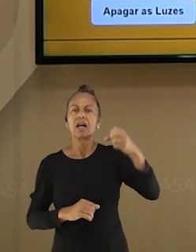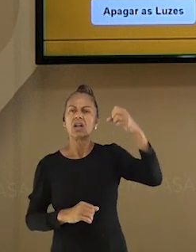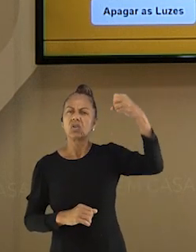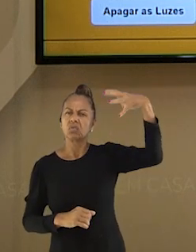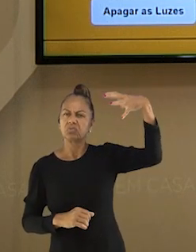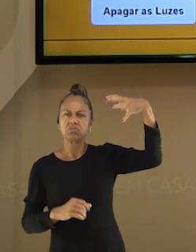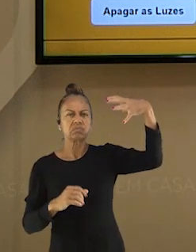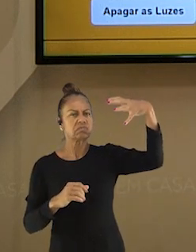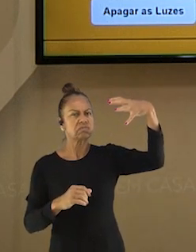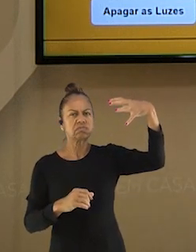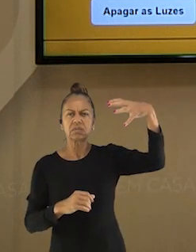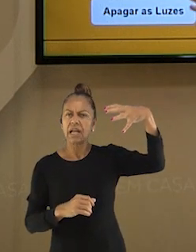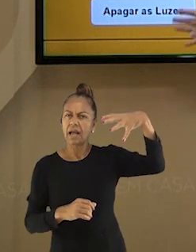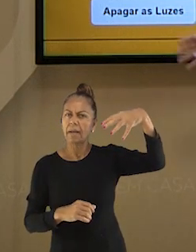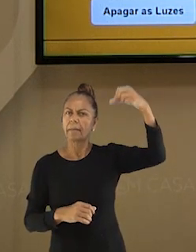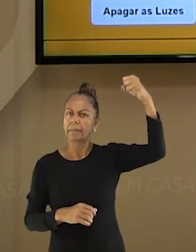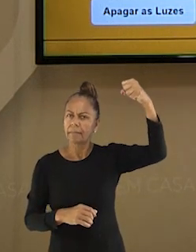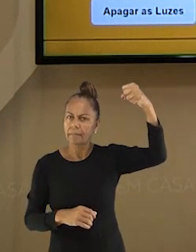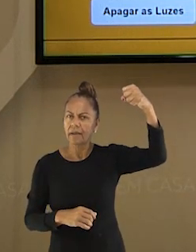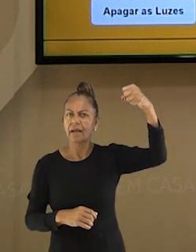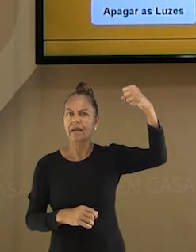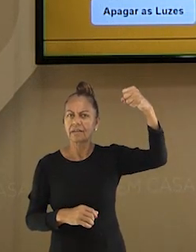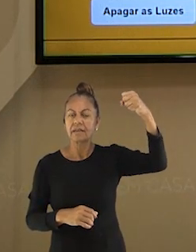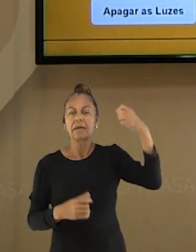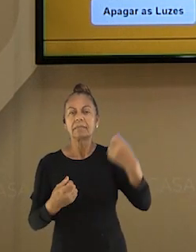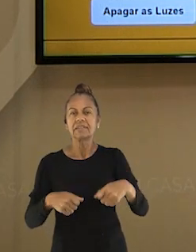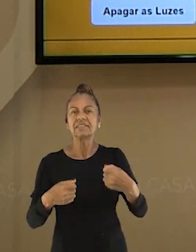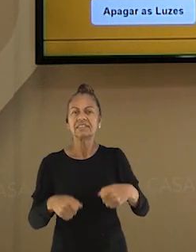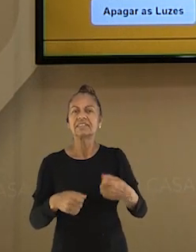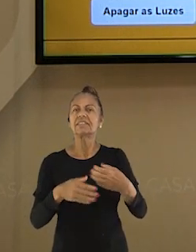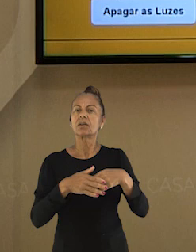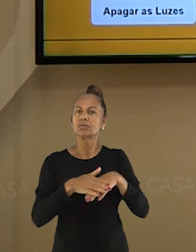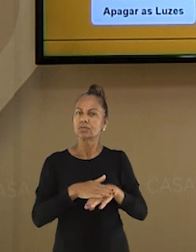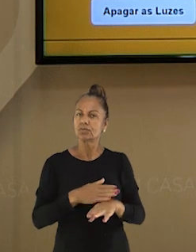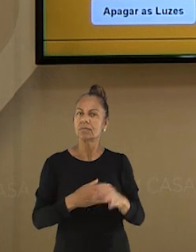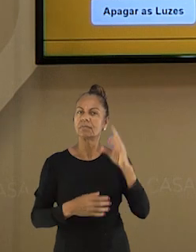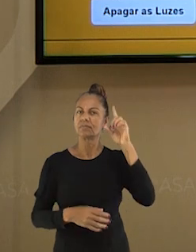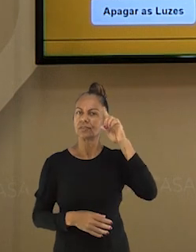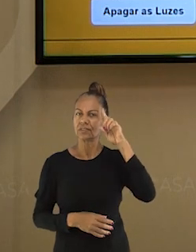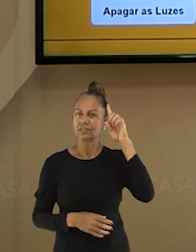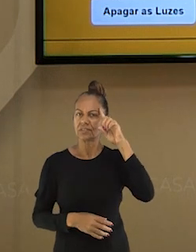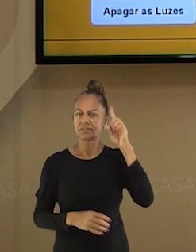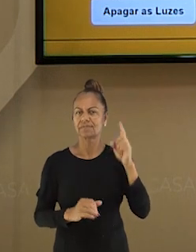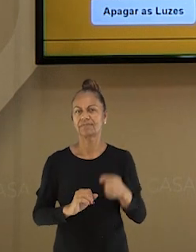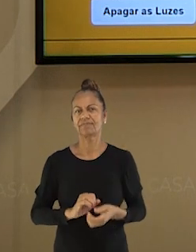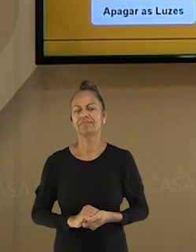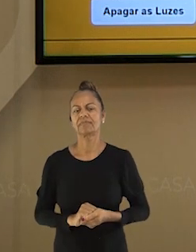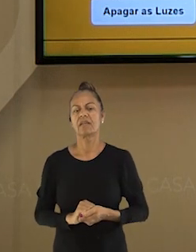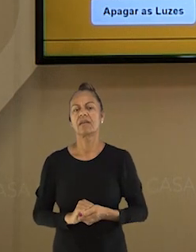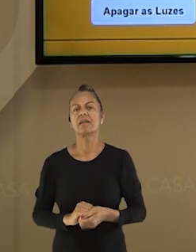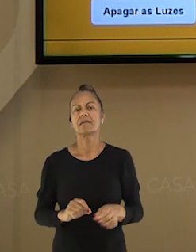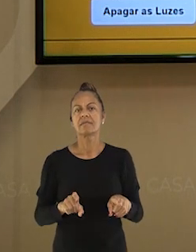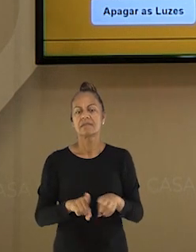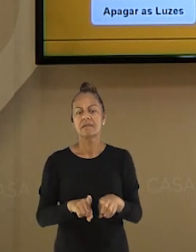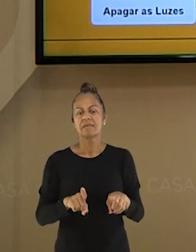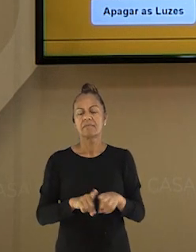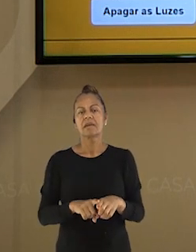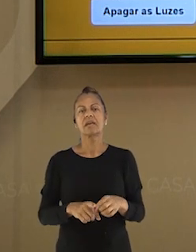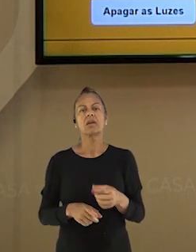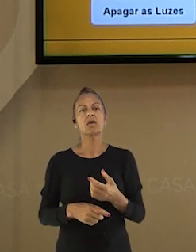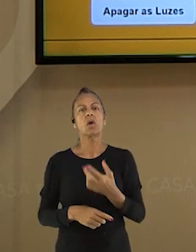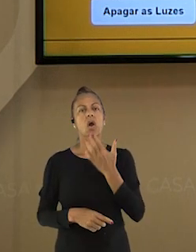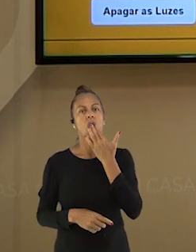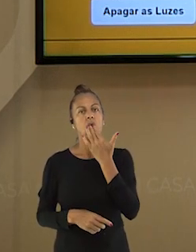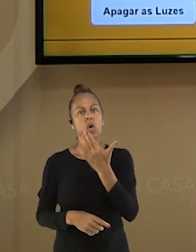eletrônicos, apagar as luzes. Essas são algumas ações que devemos desenvolver em nosso